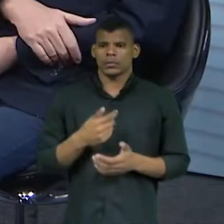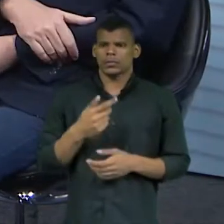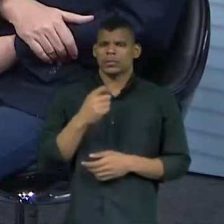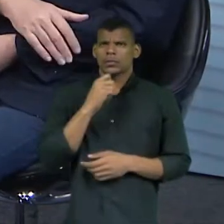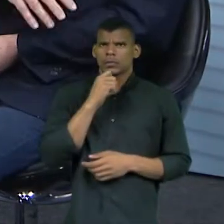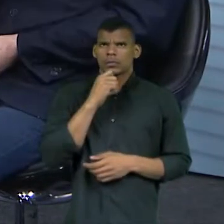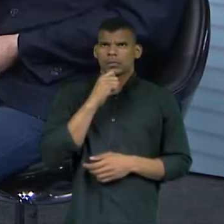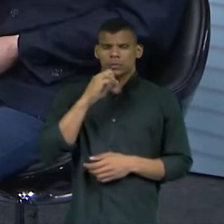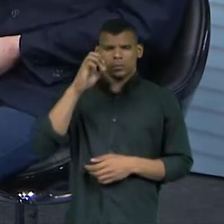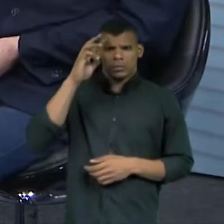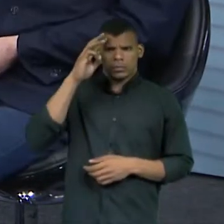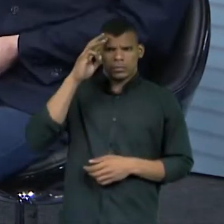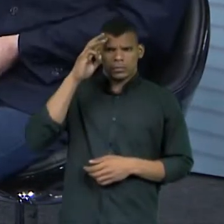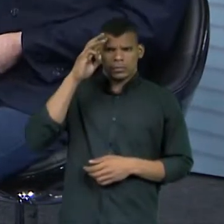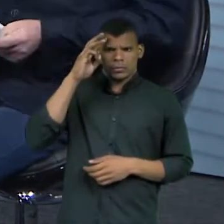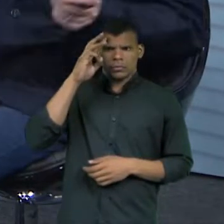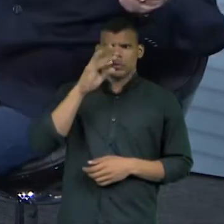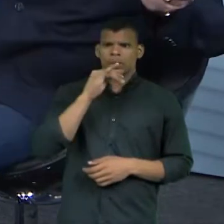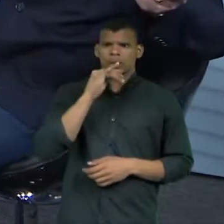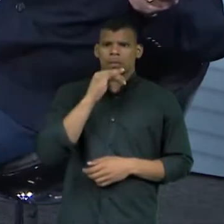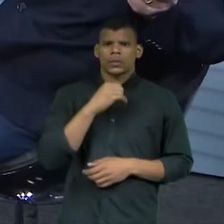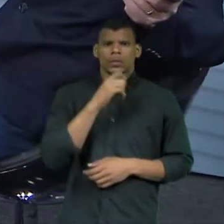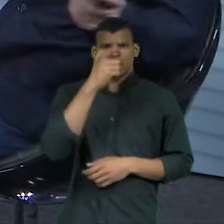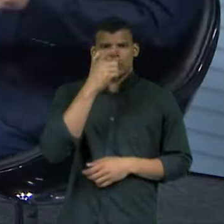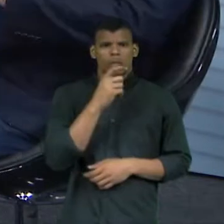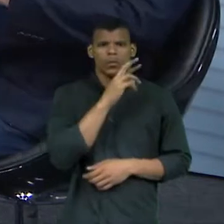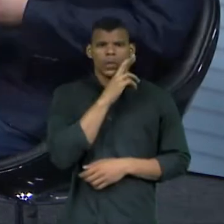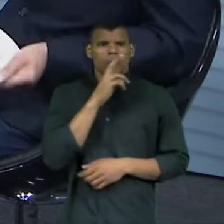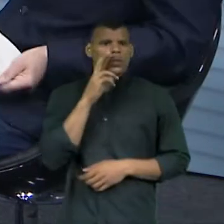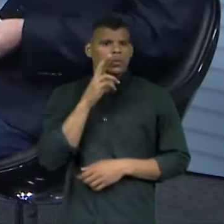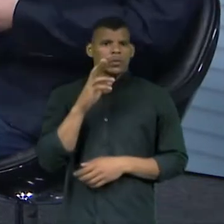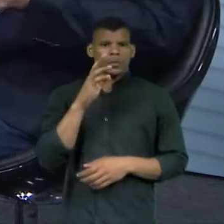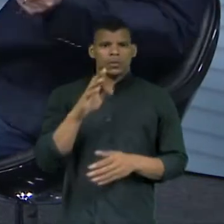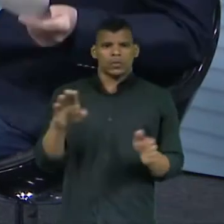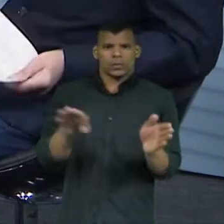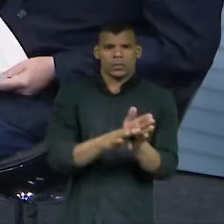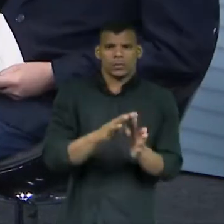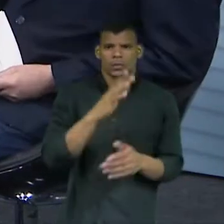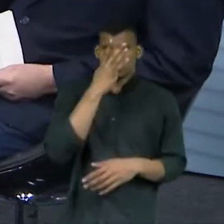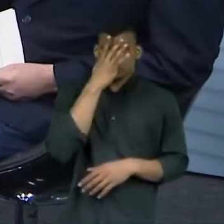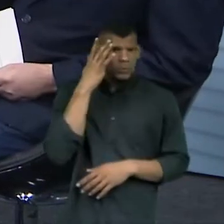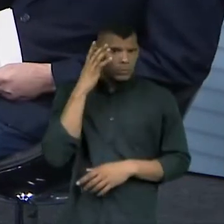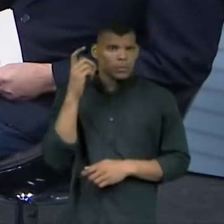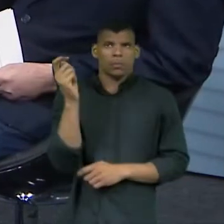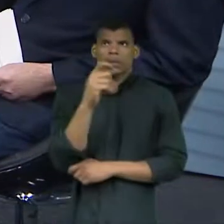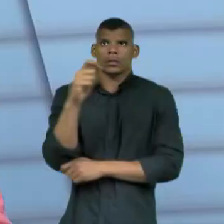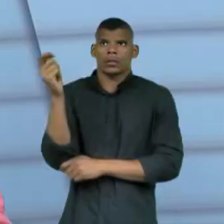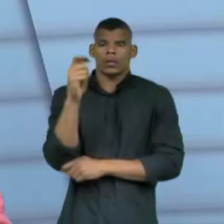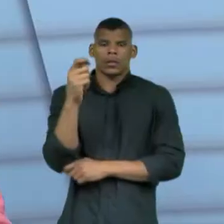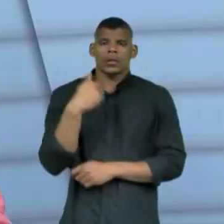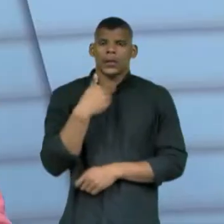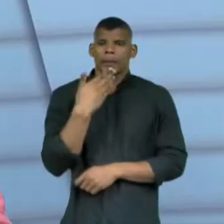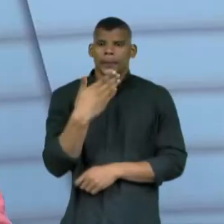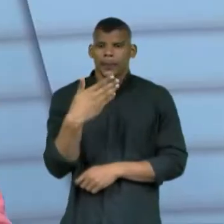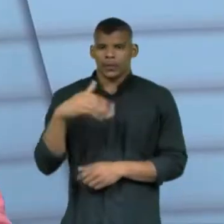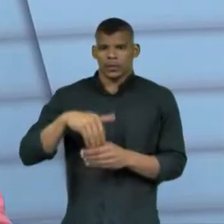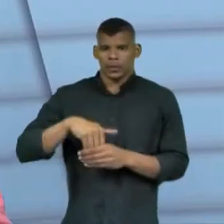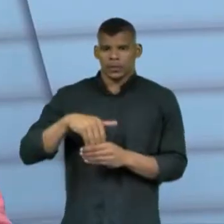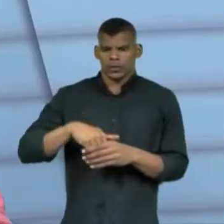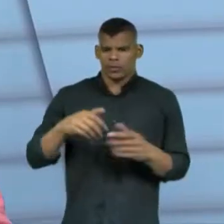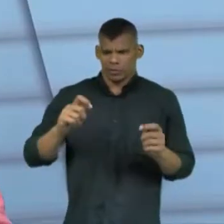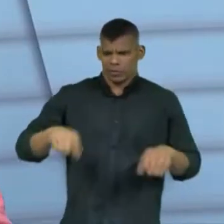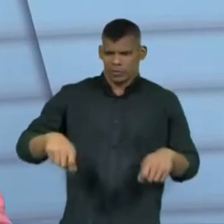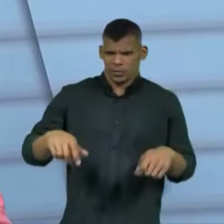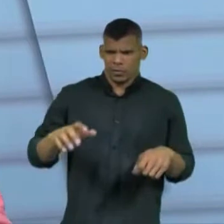-feira, eu posso estar no restaurante e chegar aos candidatos. Pode. Com bandeira, com bóton, pedindo voto. Está tudo liberado. em local